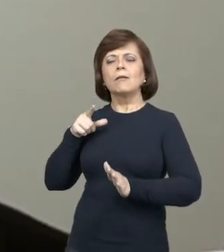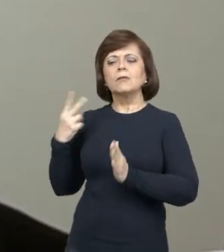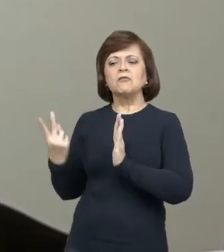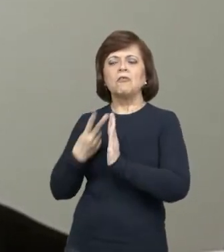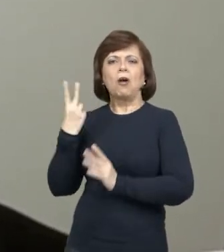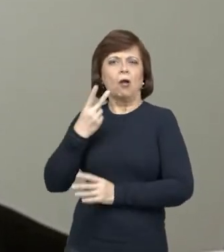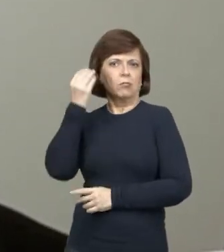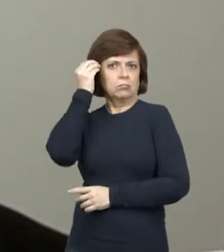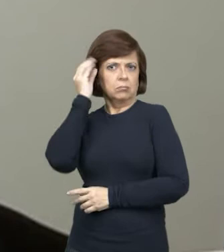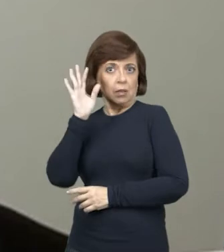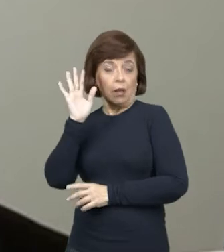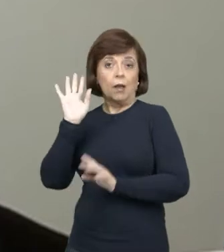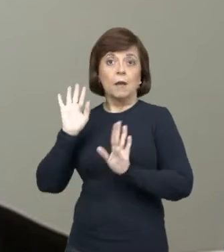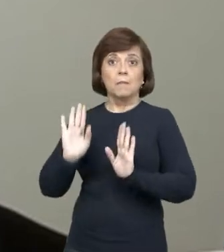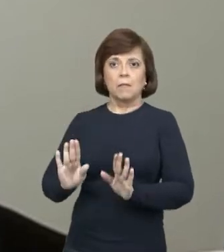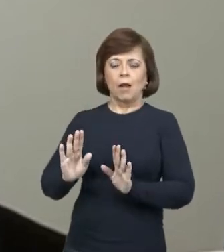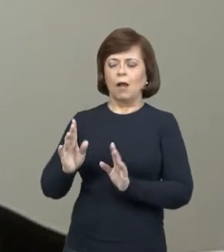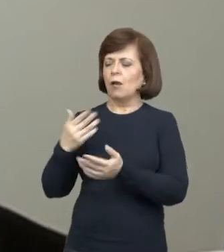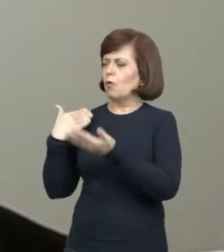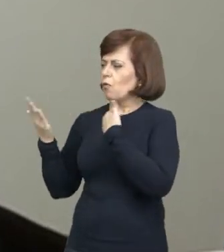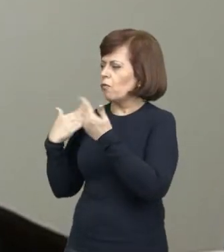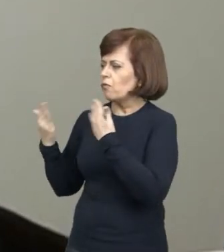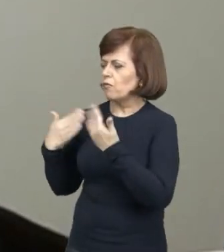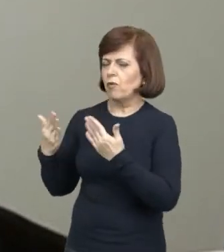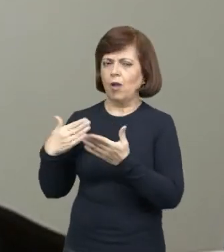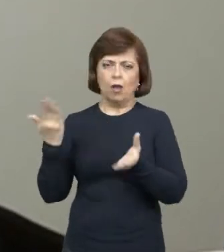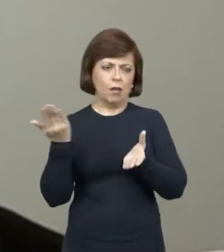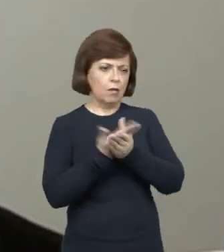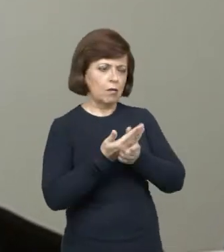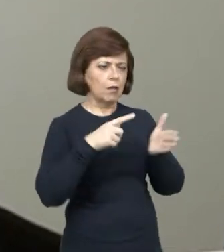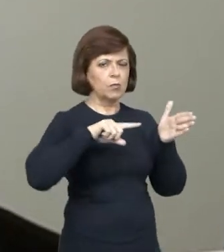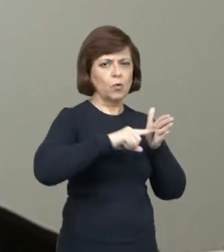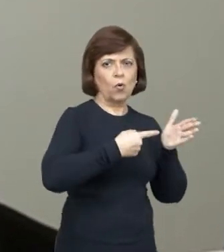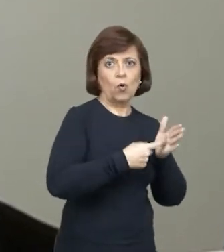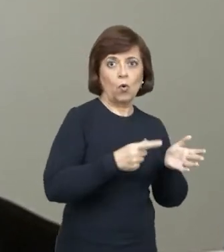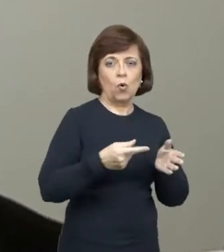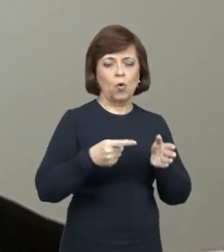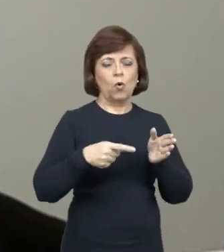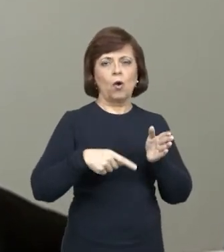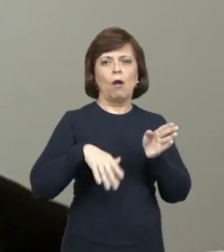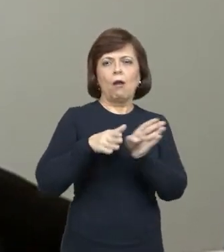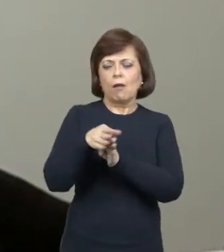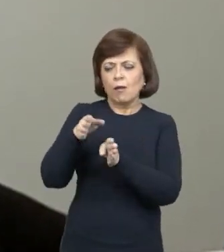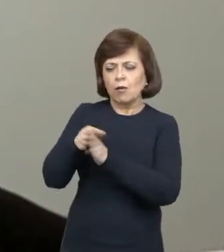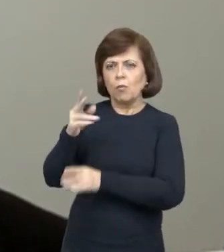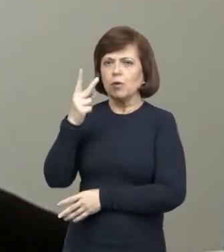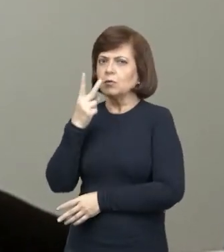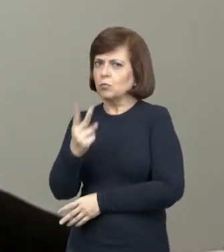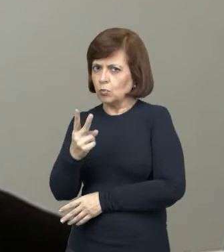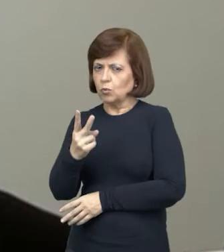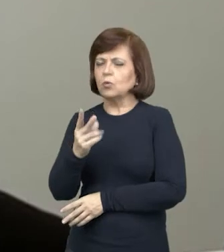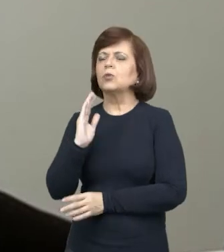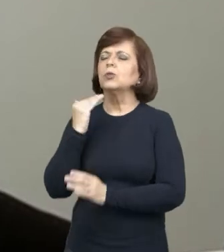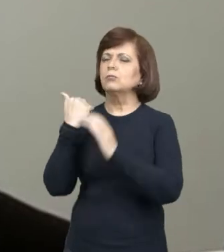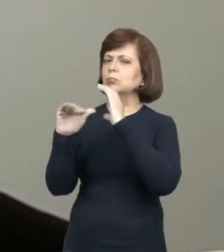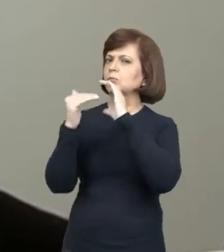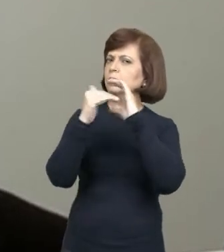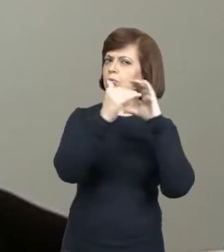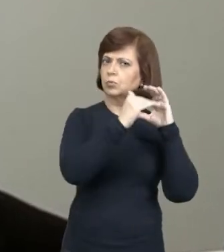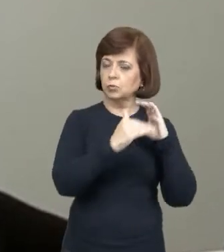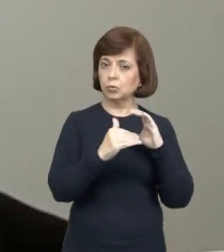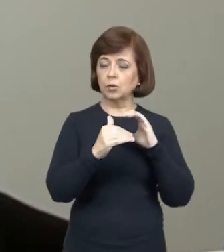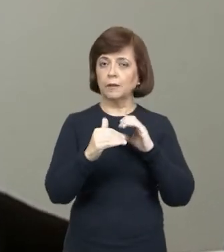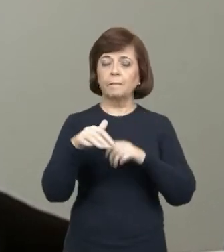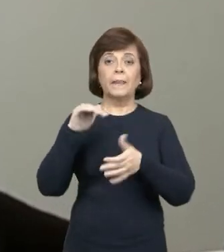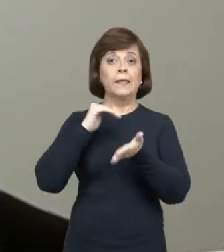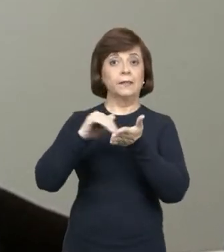inúmeras tratativas, conversas, notificações, ofícios e duas recomendações foram expedidas. A Secretaria Estadual de